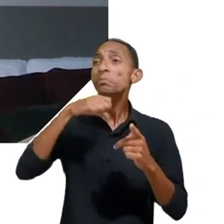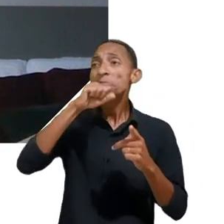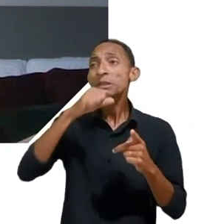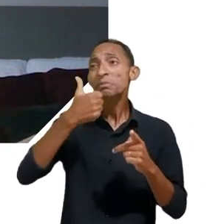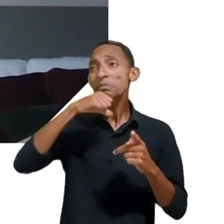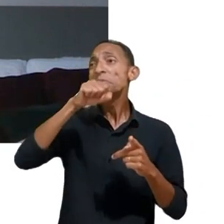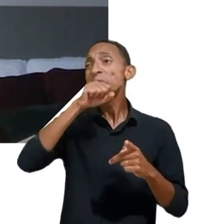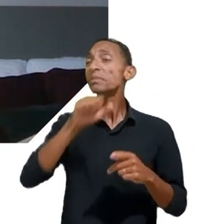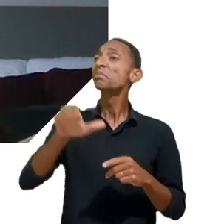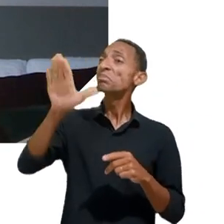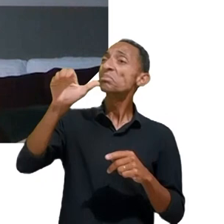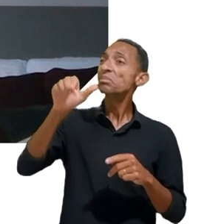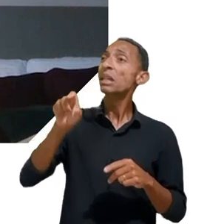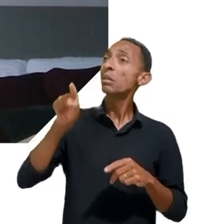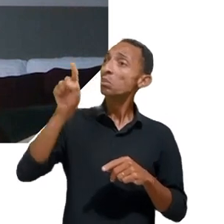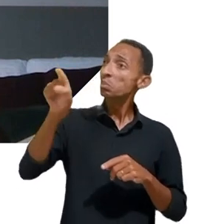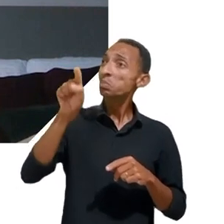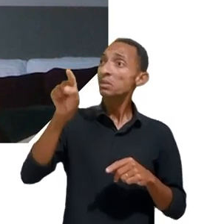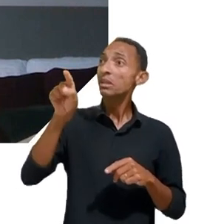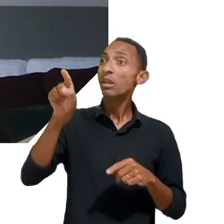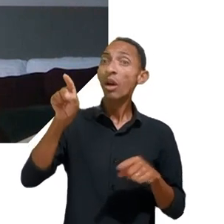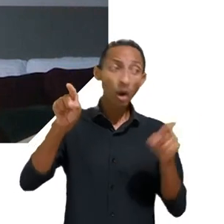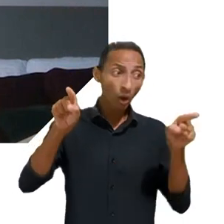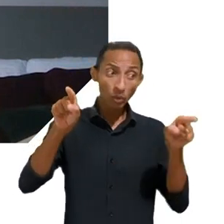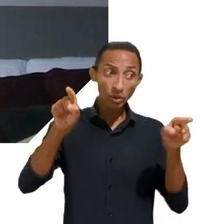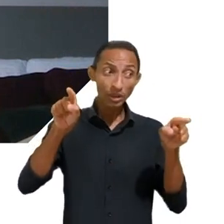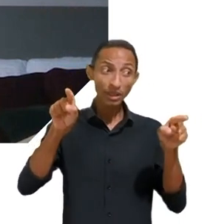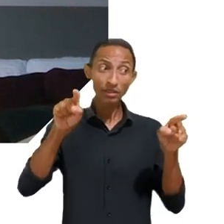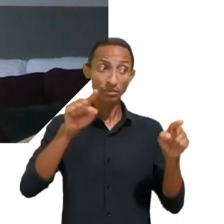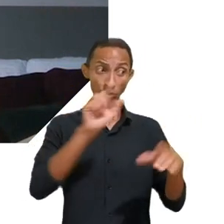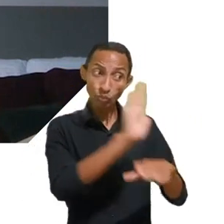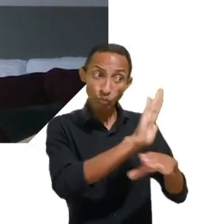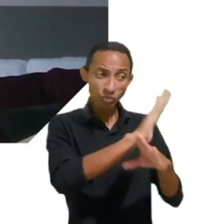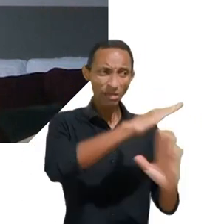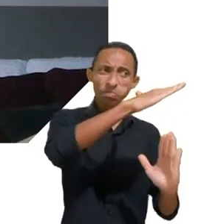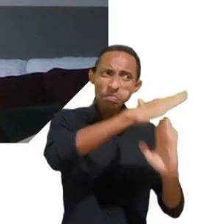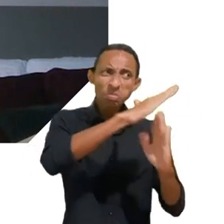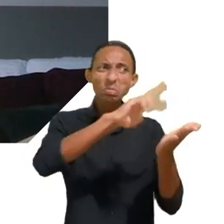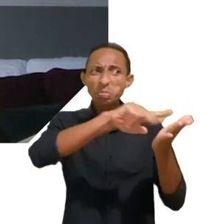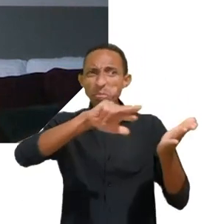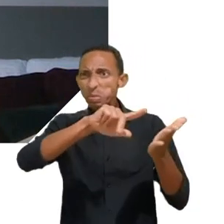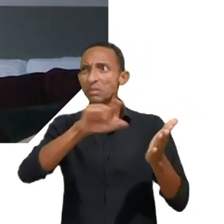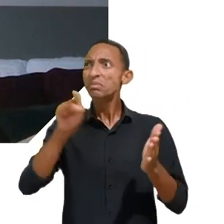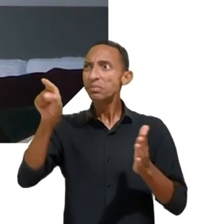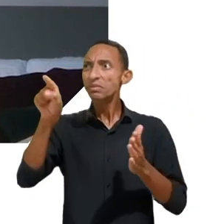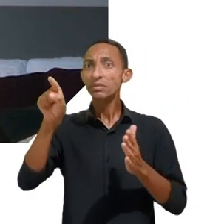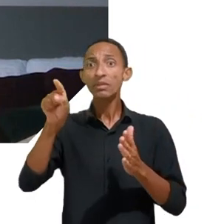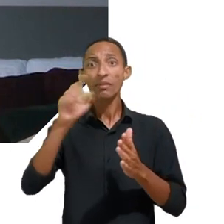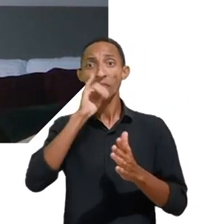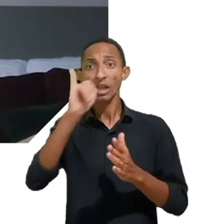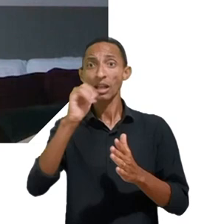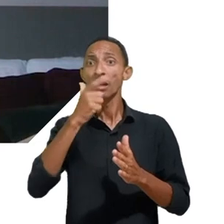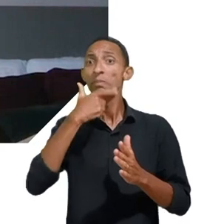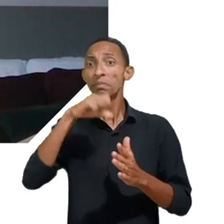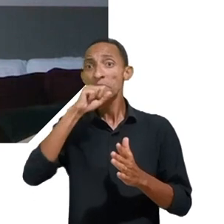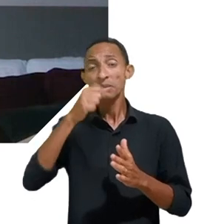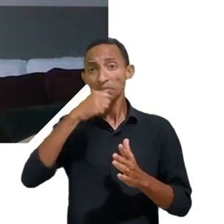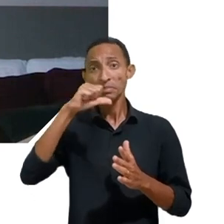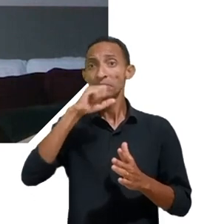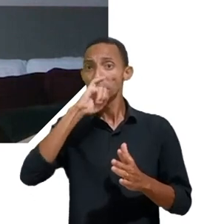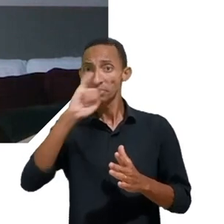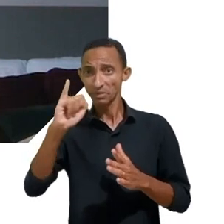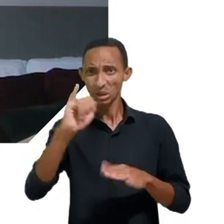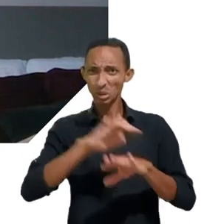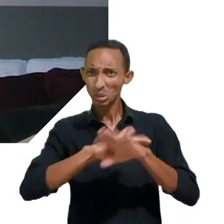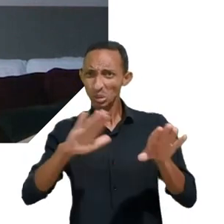apertar um botão dizendo eu aceito, com uma letrinha pequenininha dizendo em termos de dúvida você pode confirmar os nossos termos de uso,